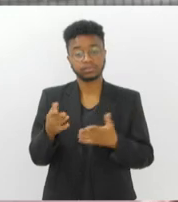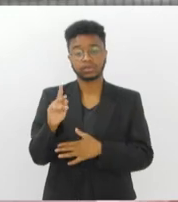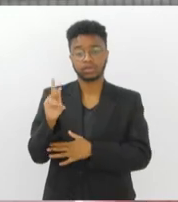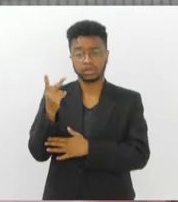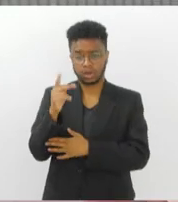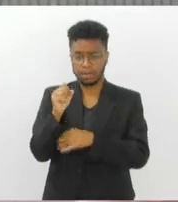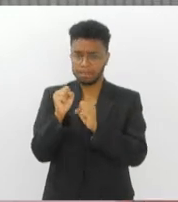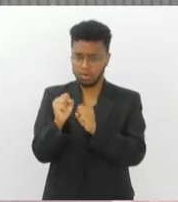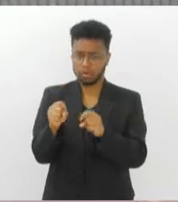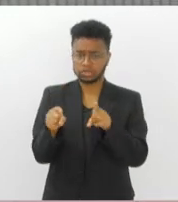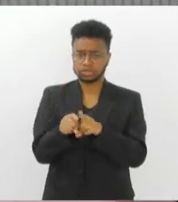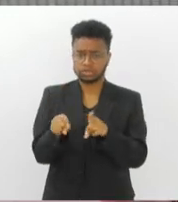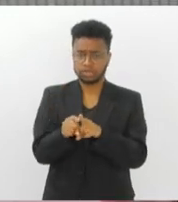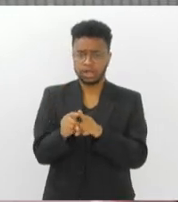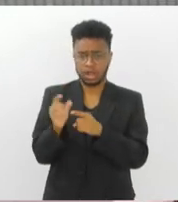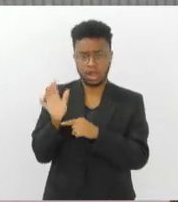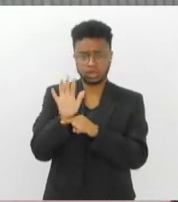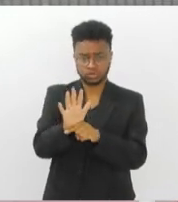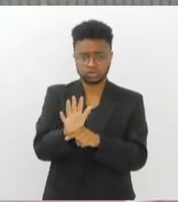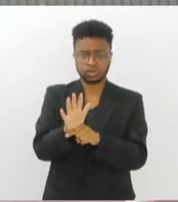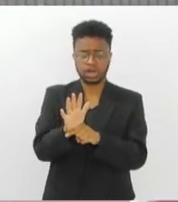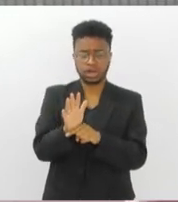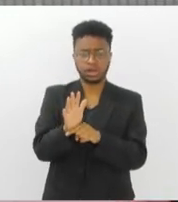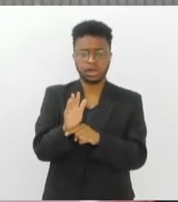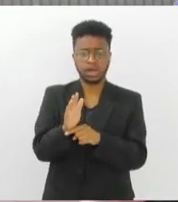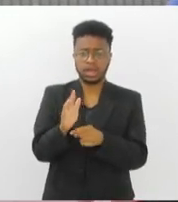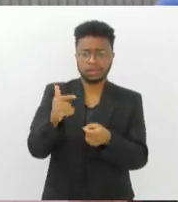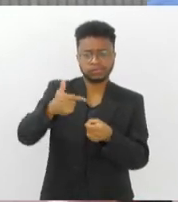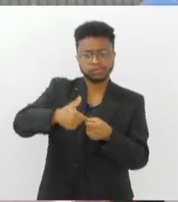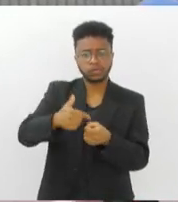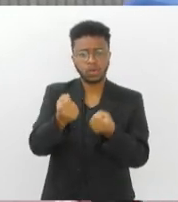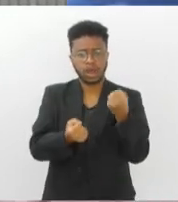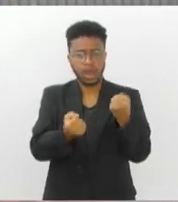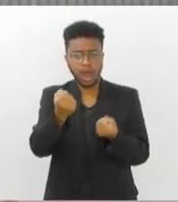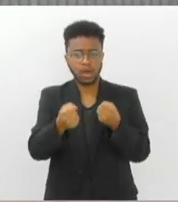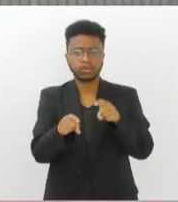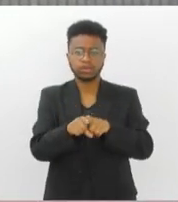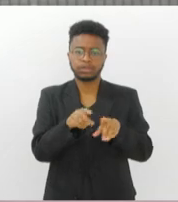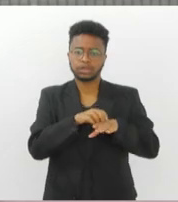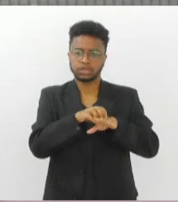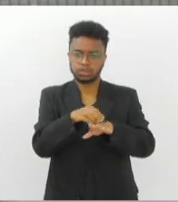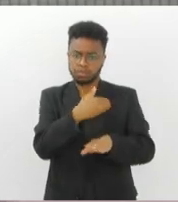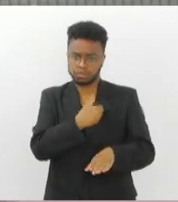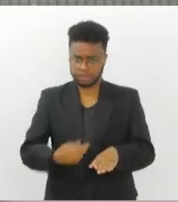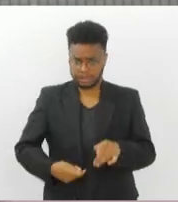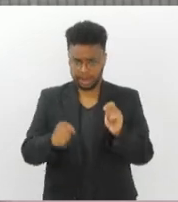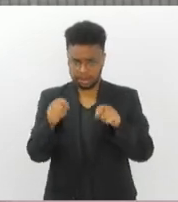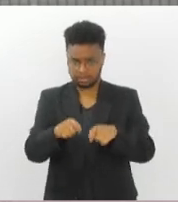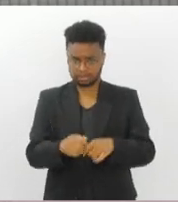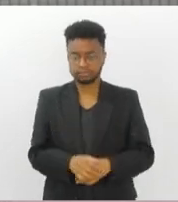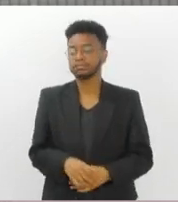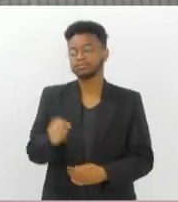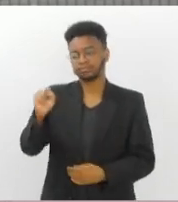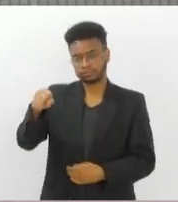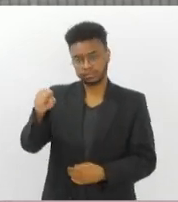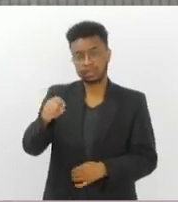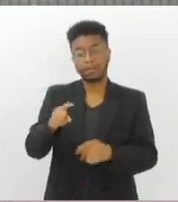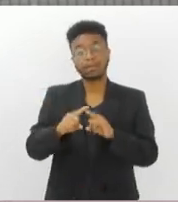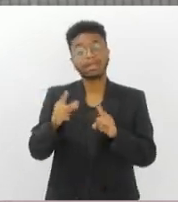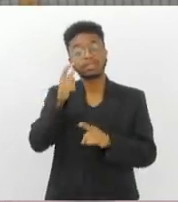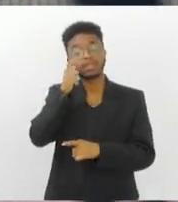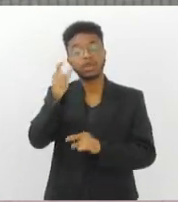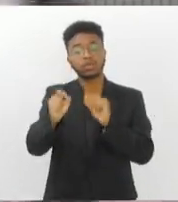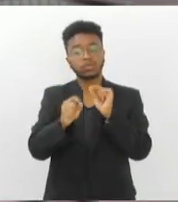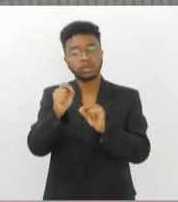pode também ser uma fonte automotiva para o transporte público? Pode. O que é interessante é